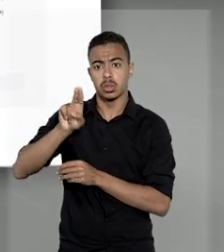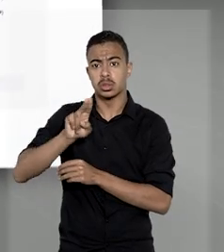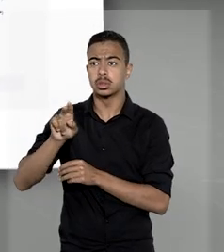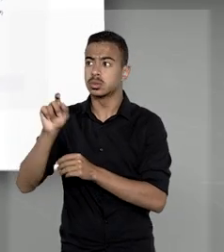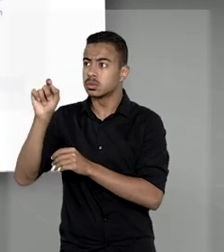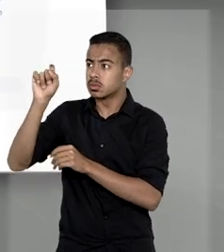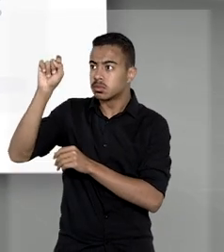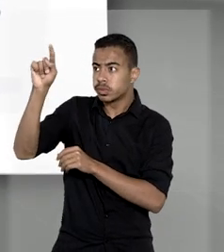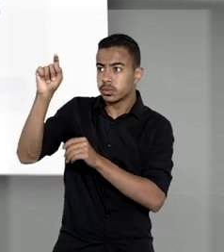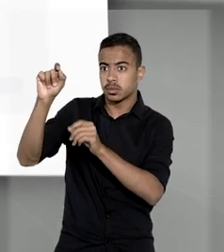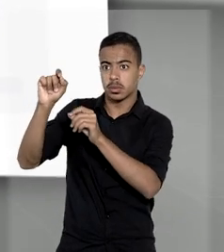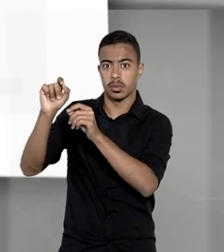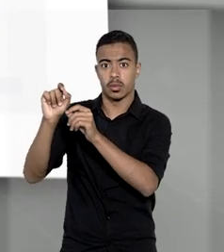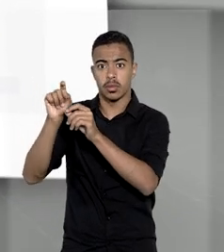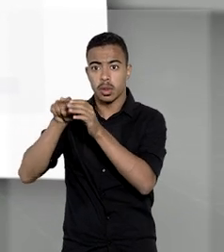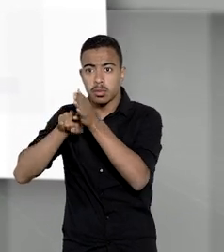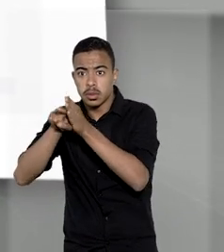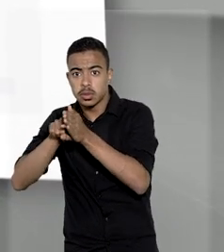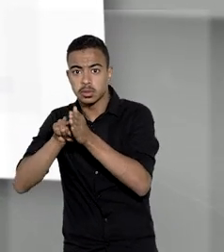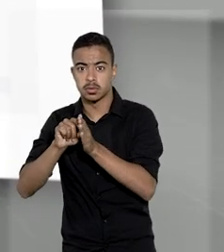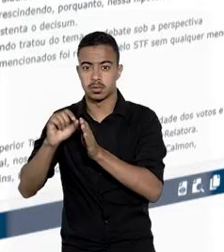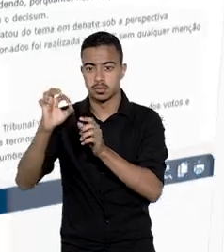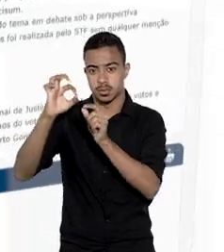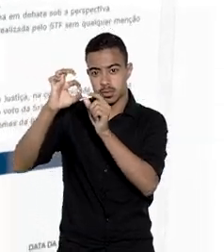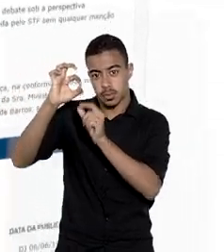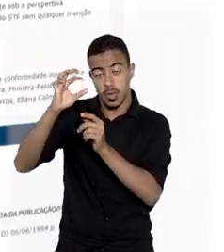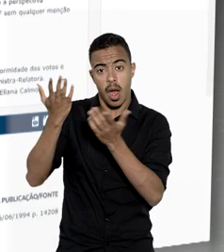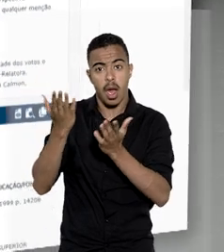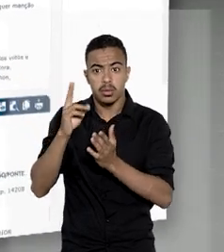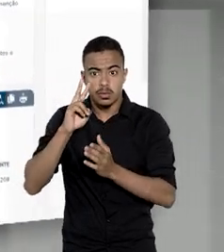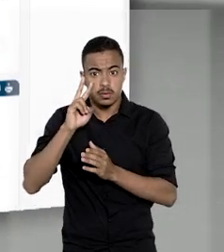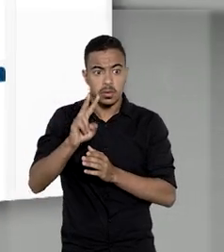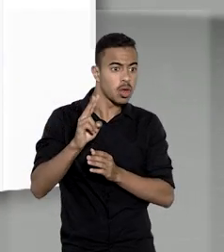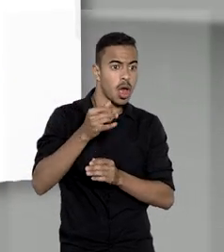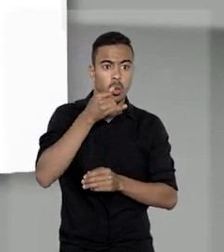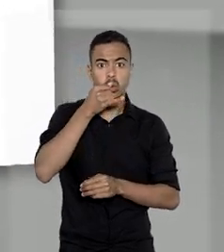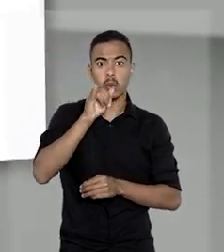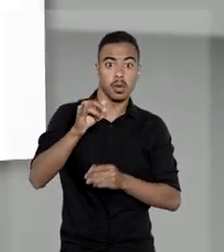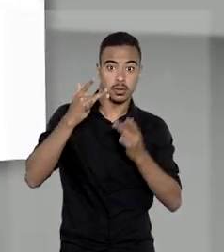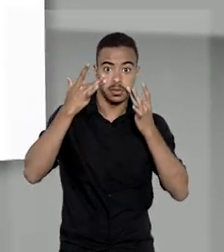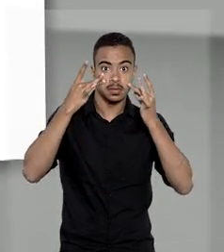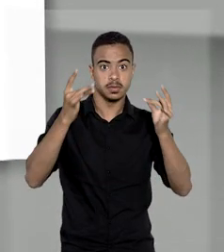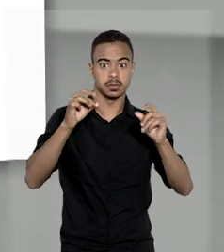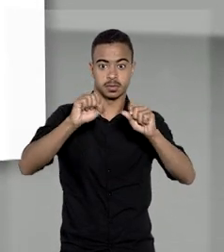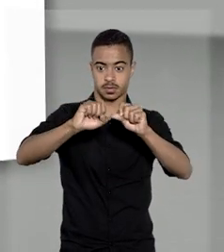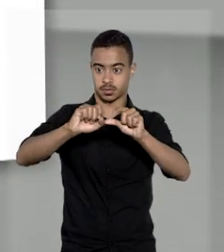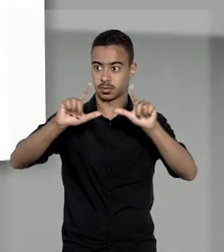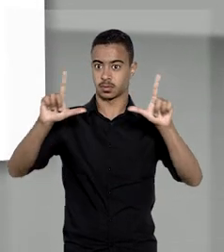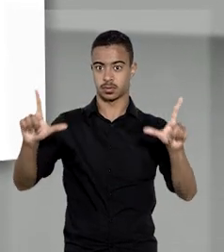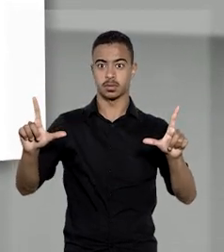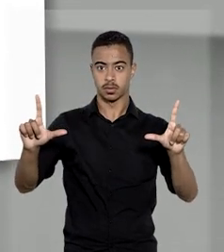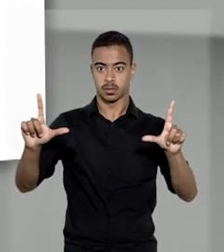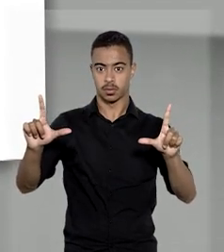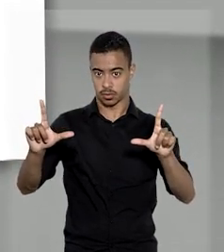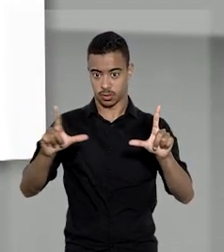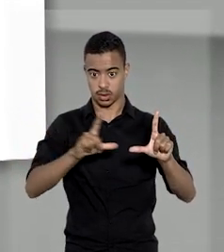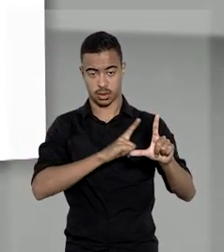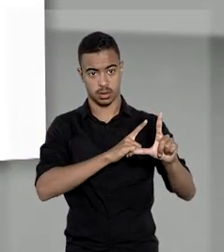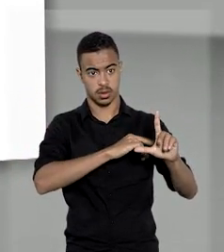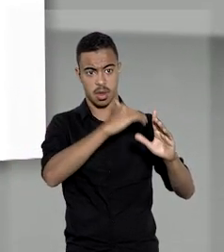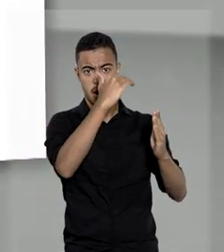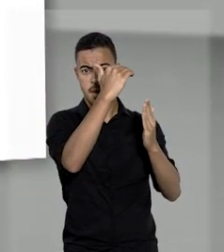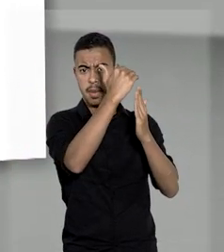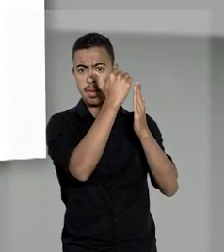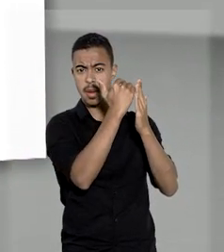Basta utilizar uma das formas e clicar na lupa. Automaticamente, você irá visualizar a página de resultados. Aqui